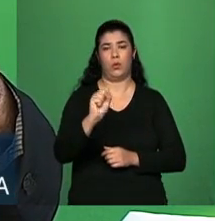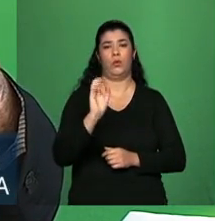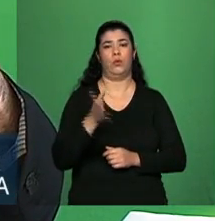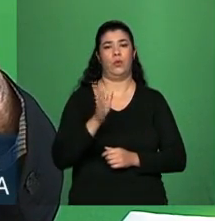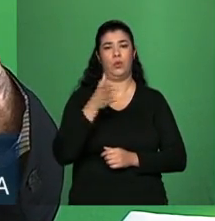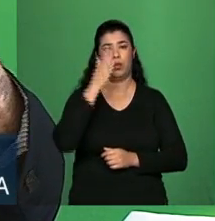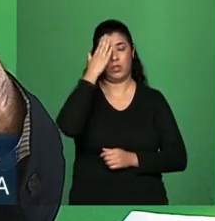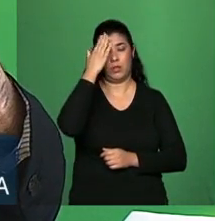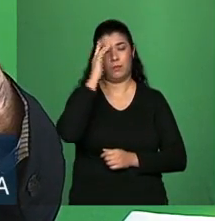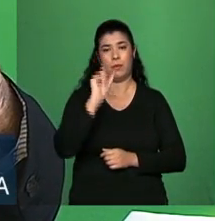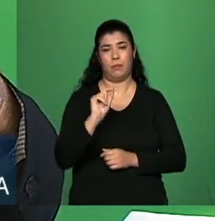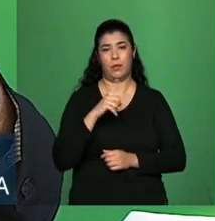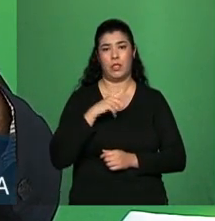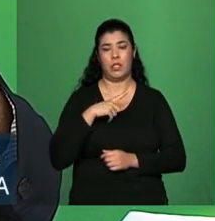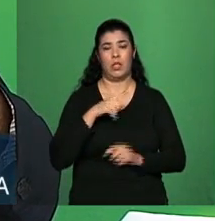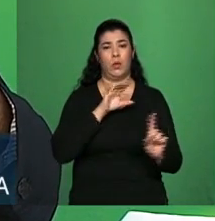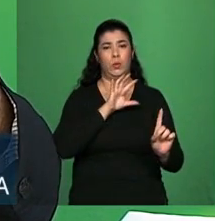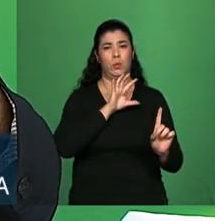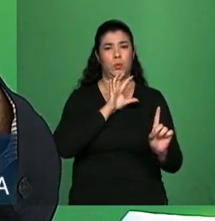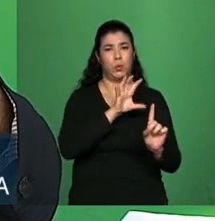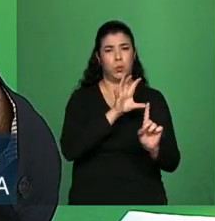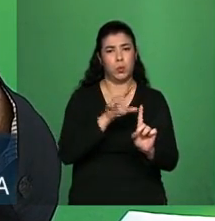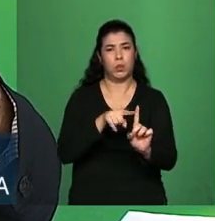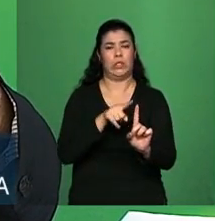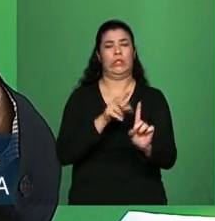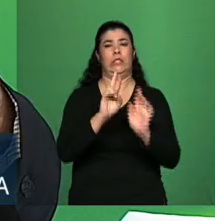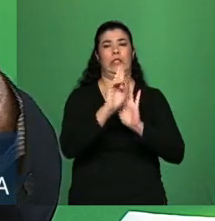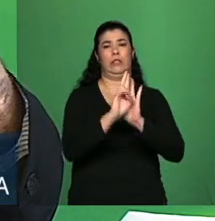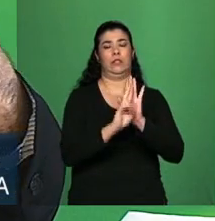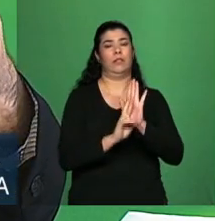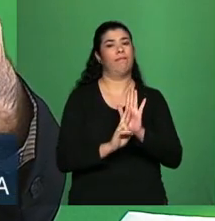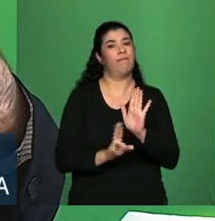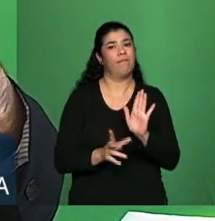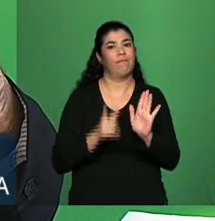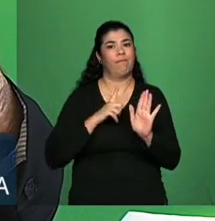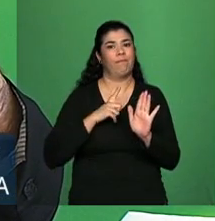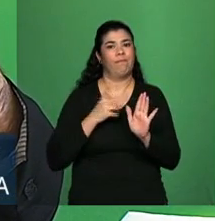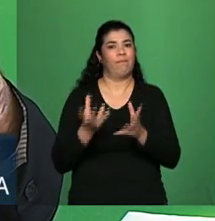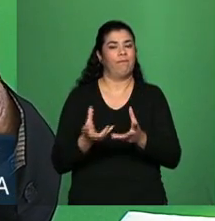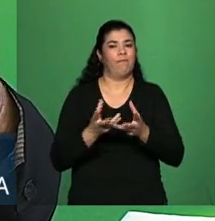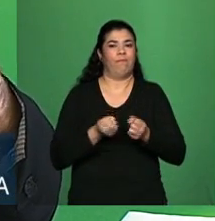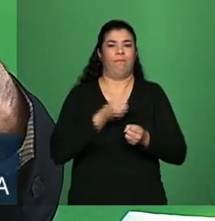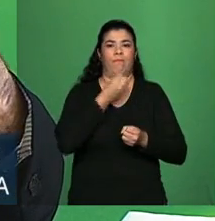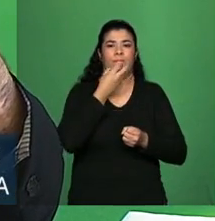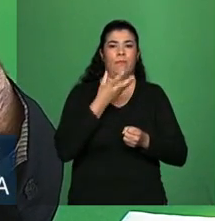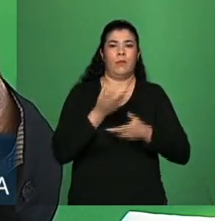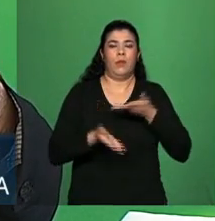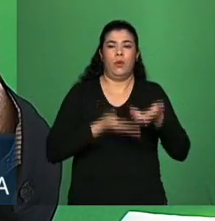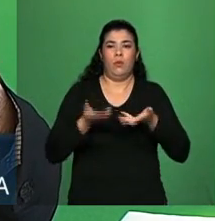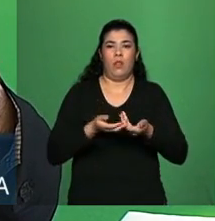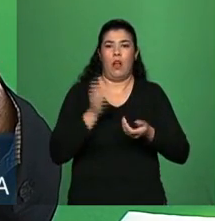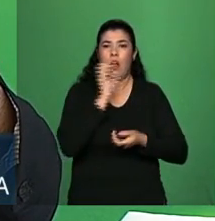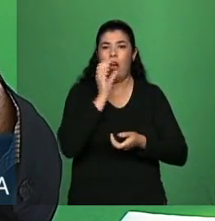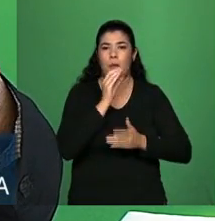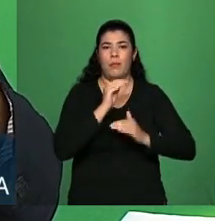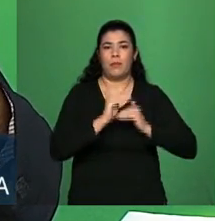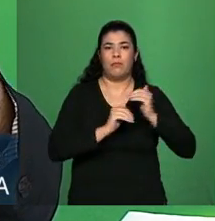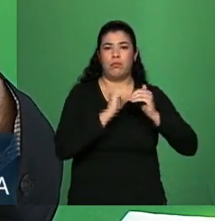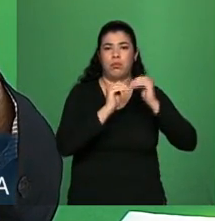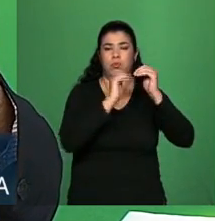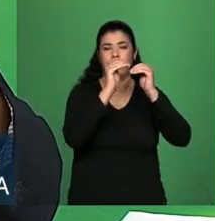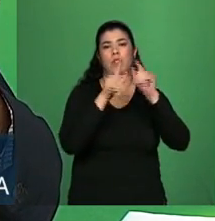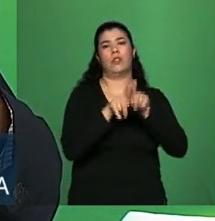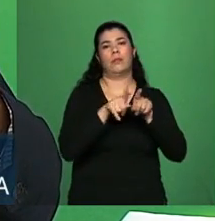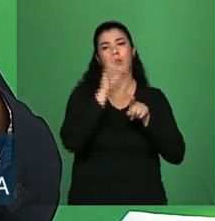gente sabe, o efeito imediato dessa regra talvez não fosse tão intenso, mas ele rapidamente se acumula. E, na